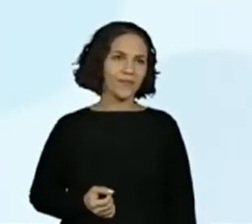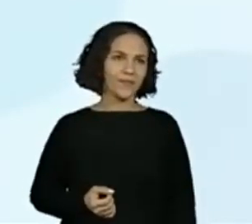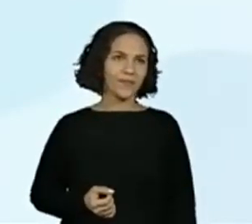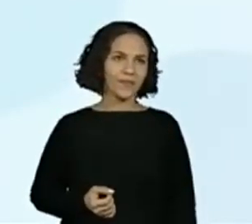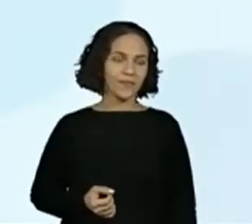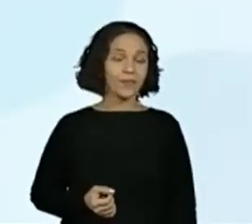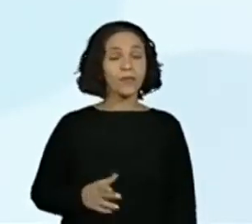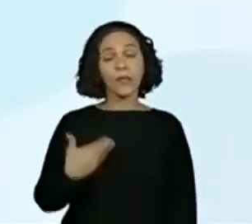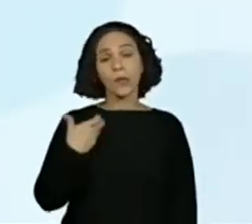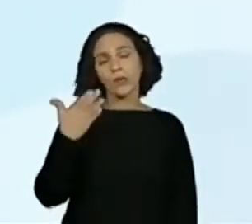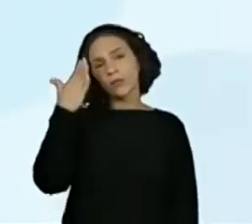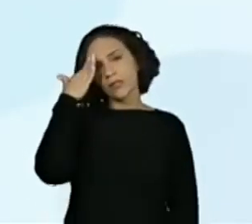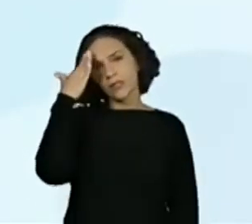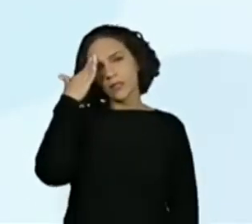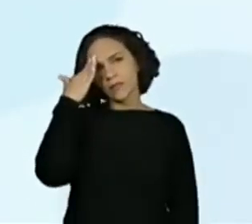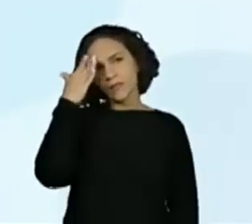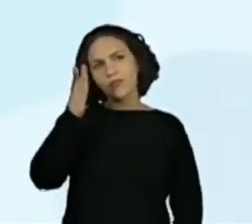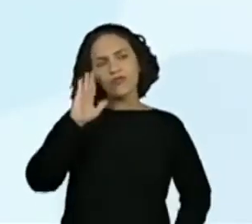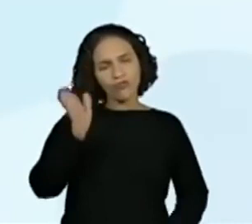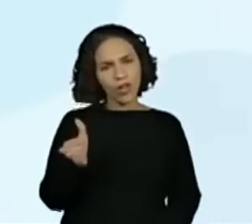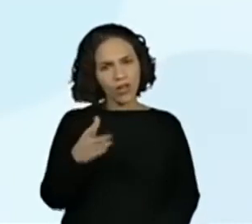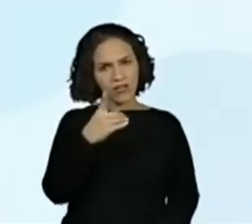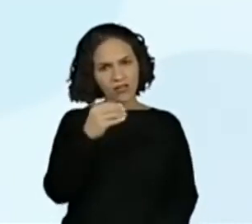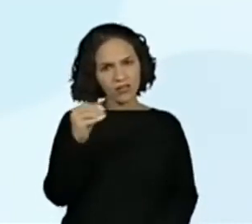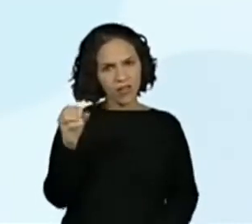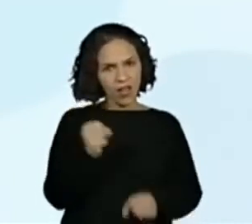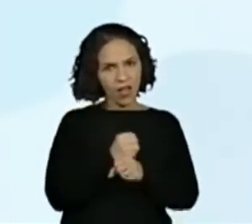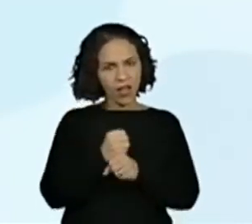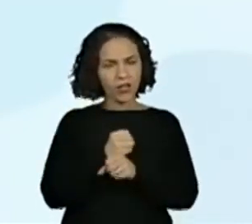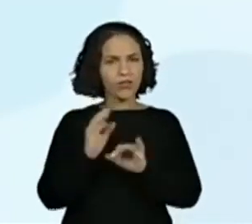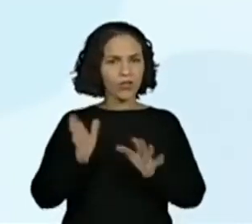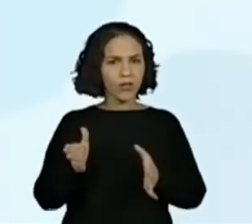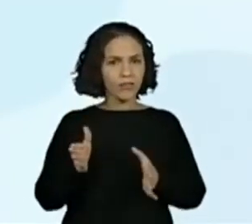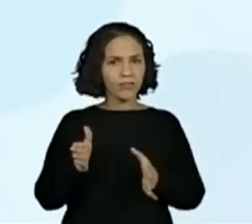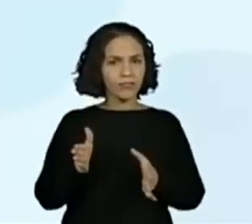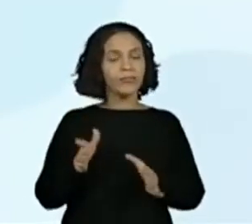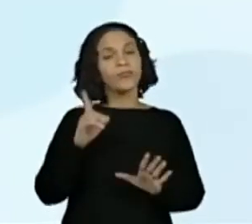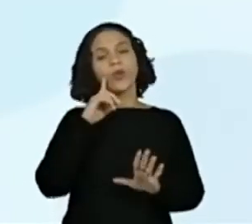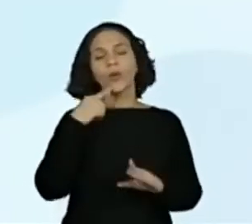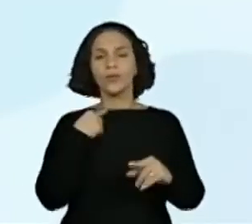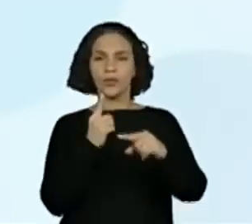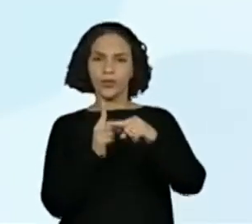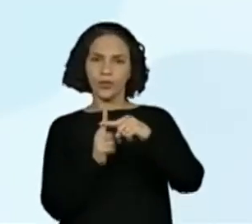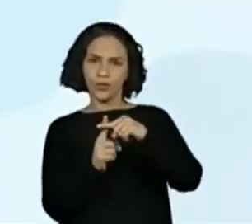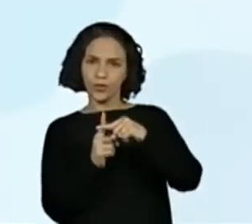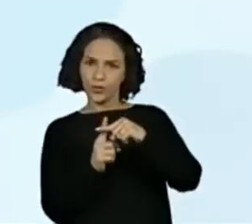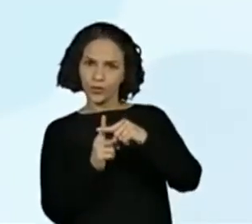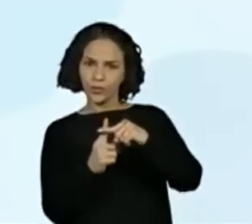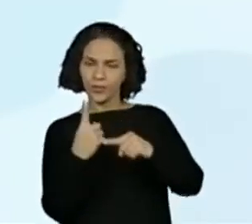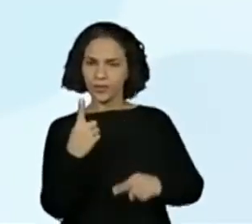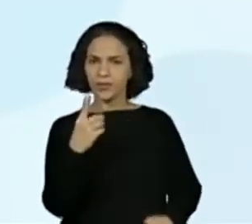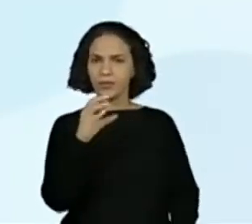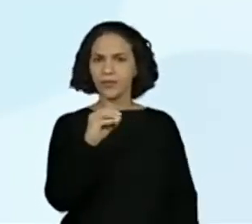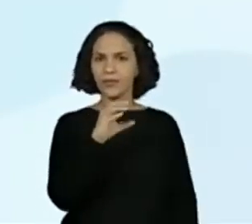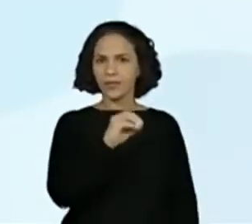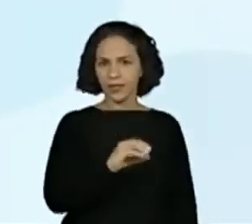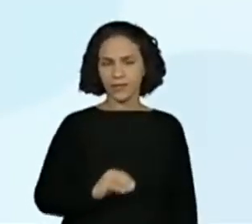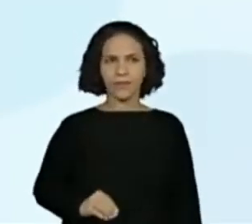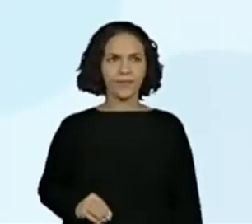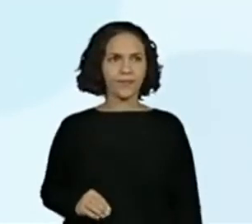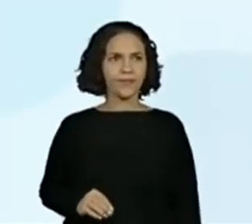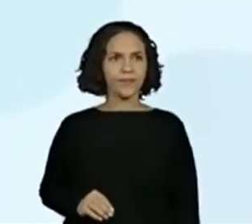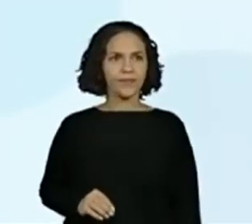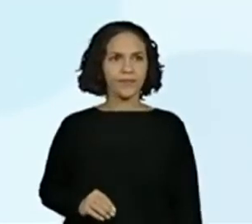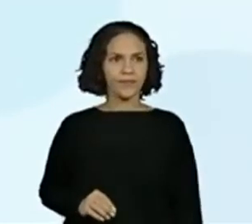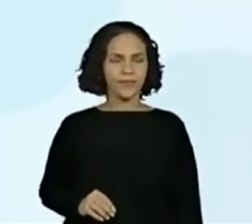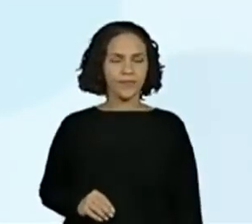Eu quero saber se já completou 100 anos. Então, eu vou fazer uma adição aqui, ó, mais 100. Ok?